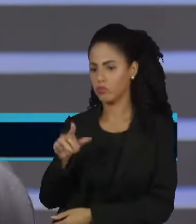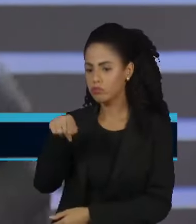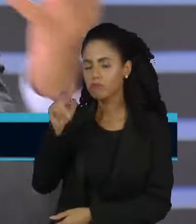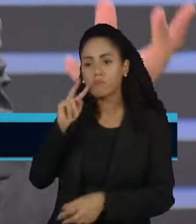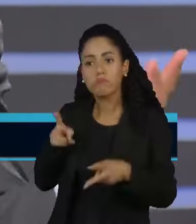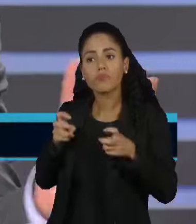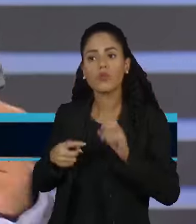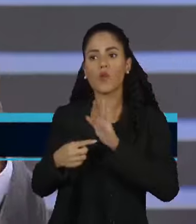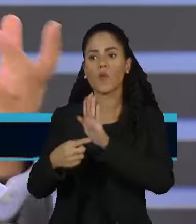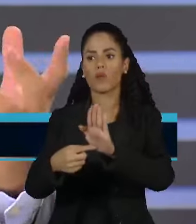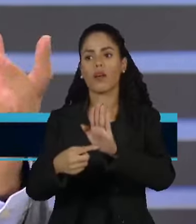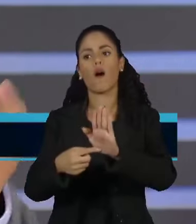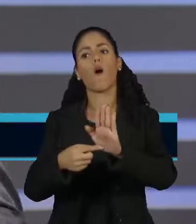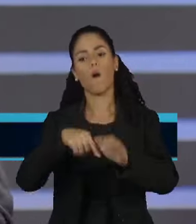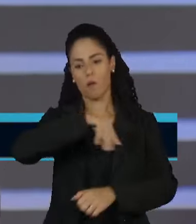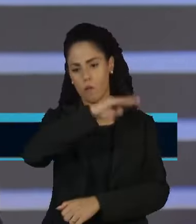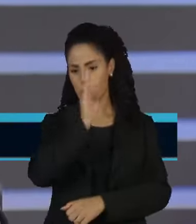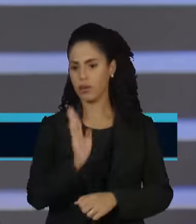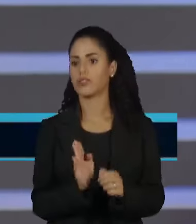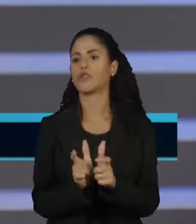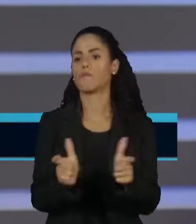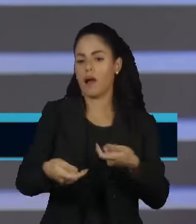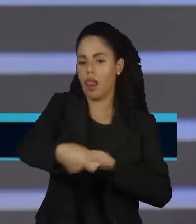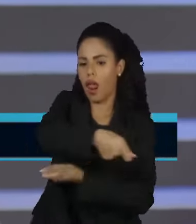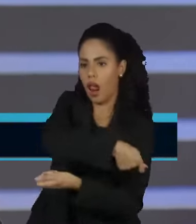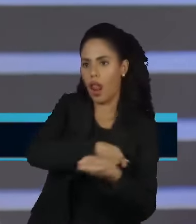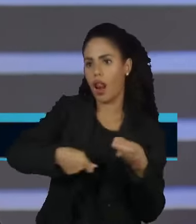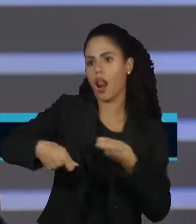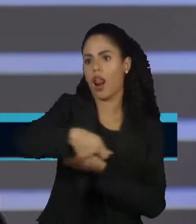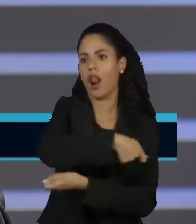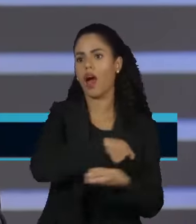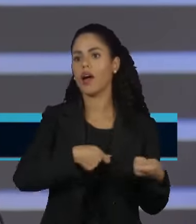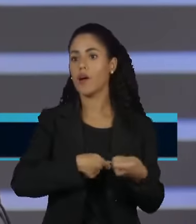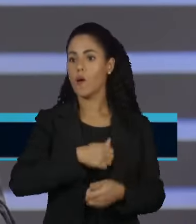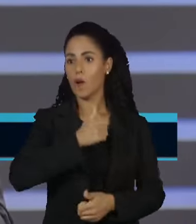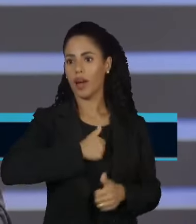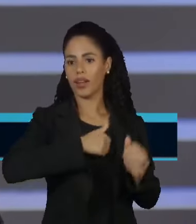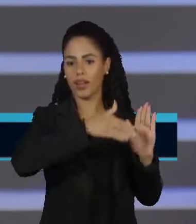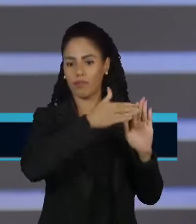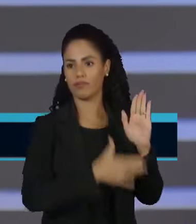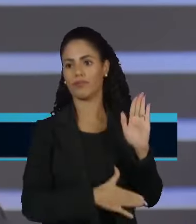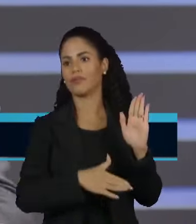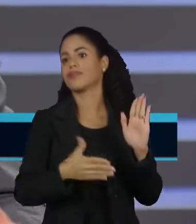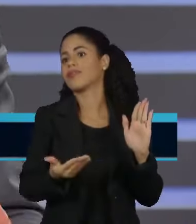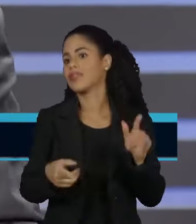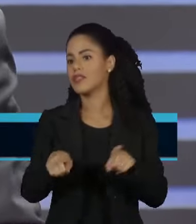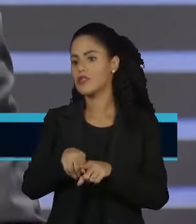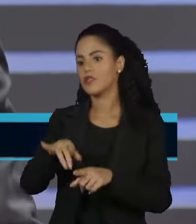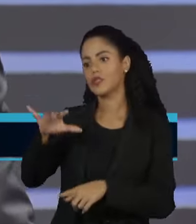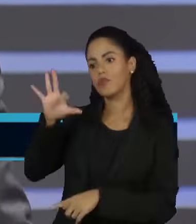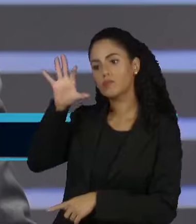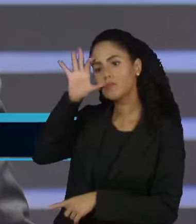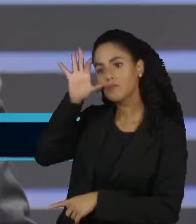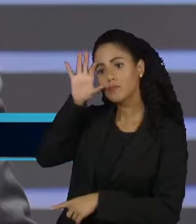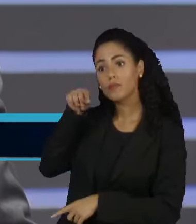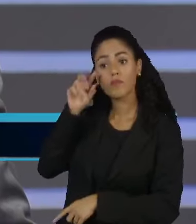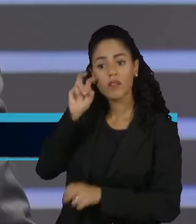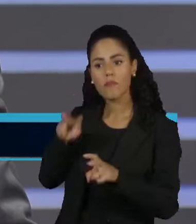que, olha, o Brasil voltou, o Brasil voltou a crescer, a gente desbancou o Canadá. Durante o governo Lula e Dilma, o chegou a ter sétimo